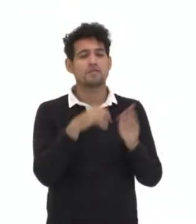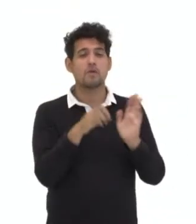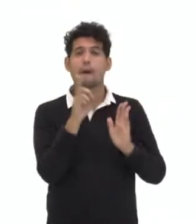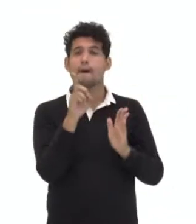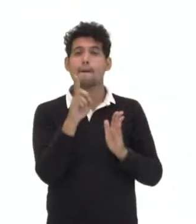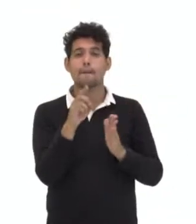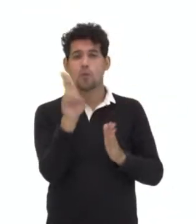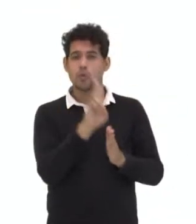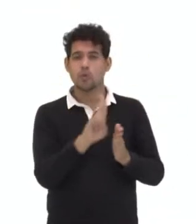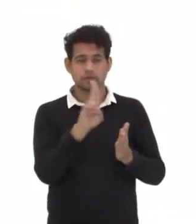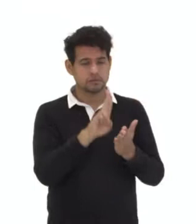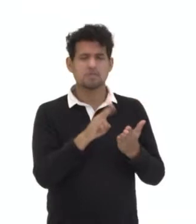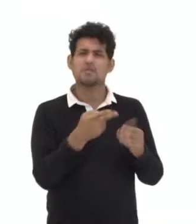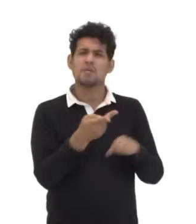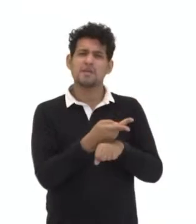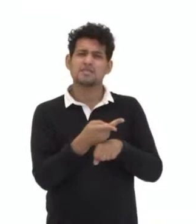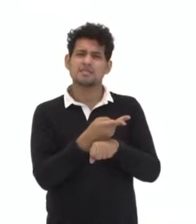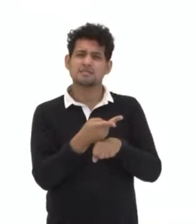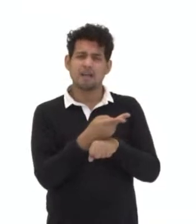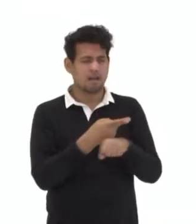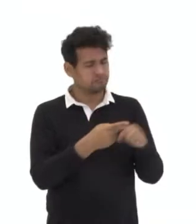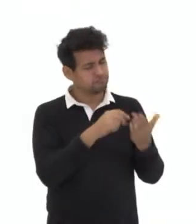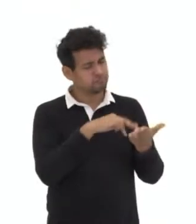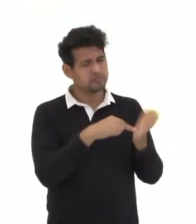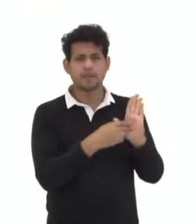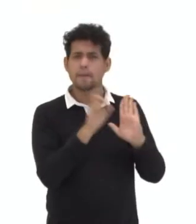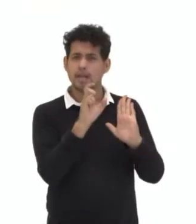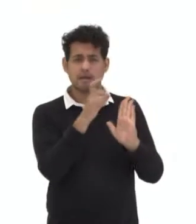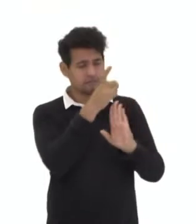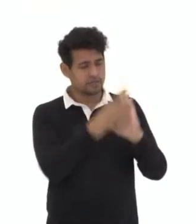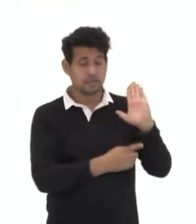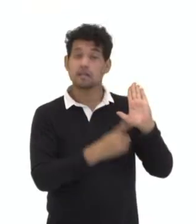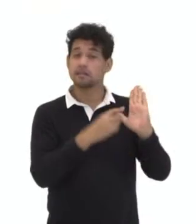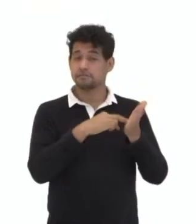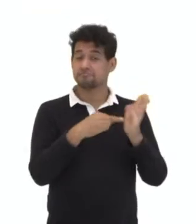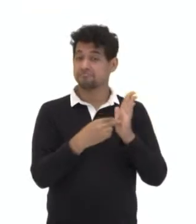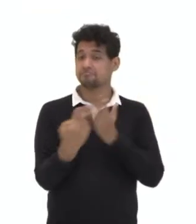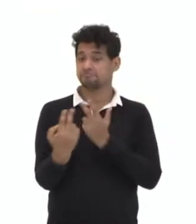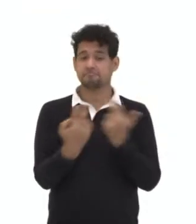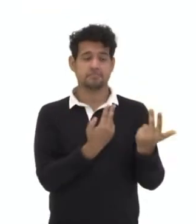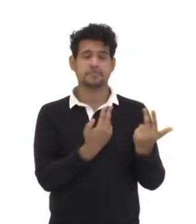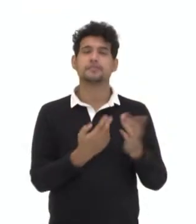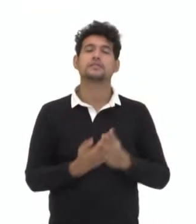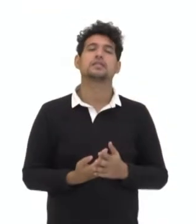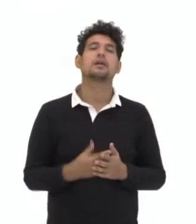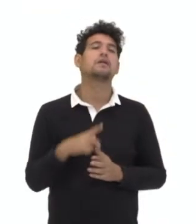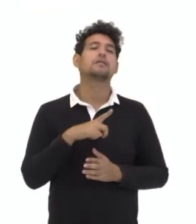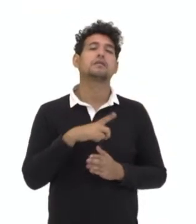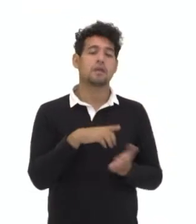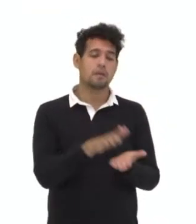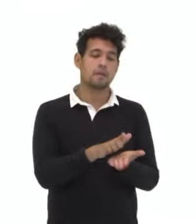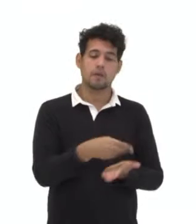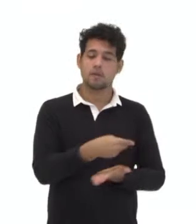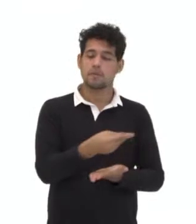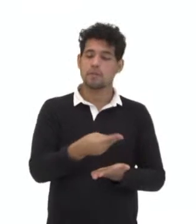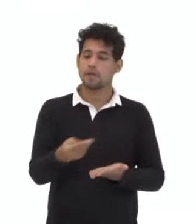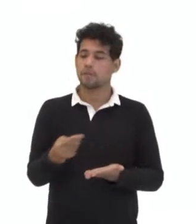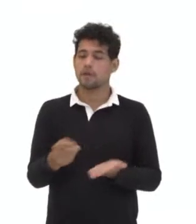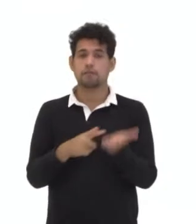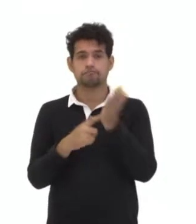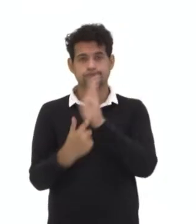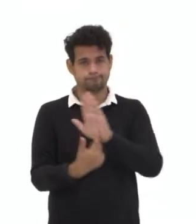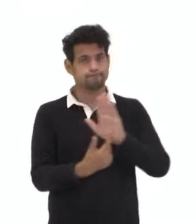vou lá, pesquisar um significado. Então é a linguagem explicando a própria linguagem. E aqui nós temos um panfleto para divulgar